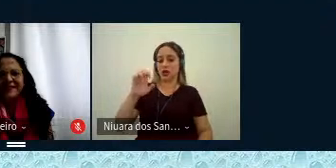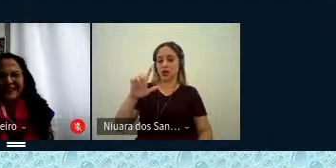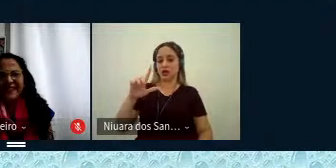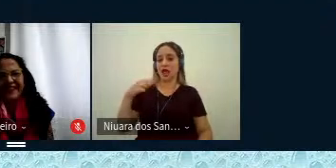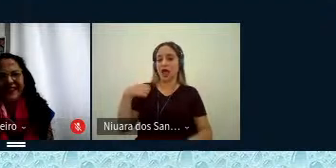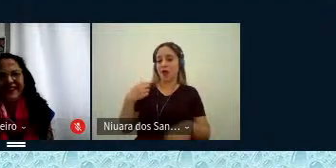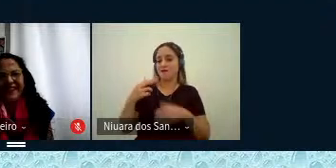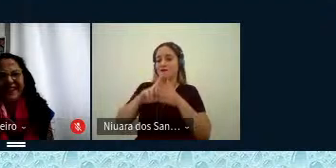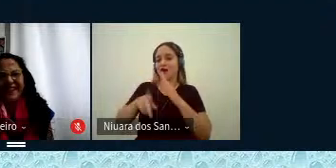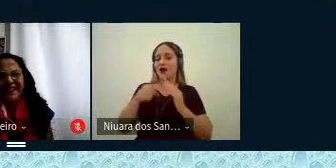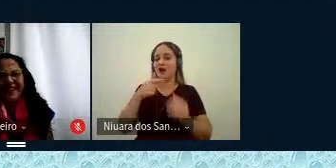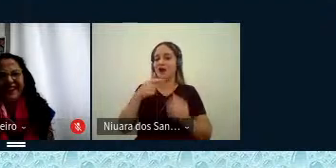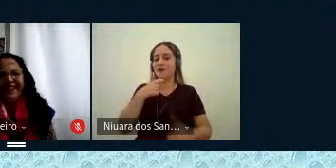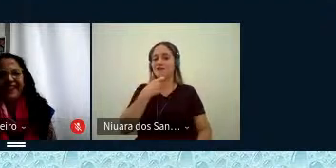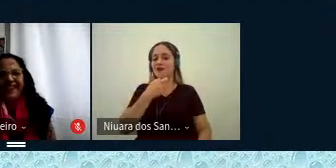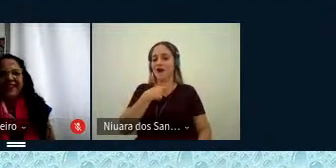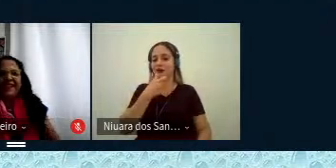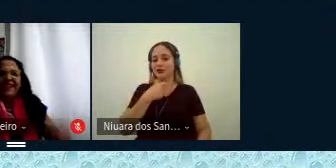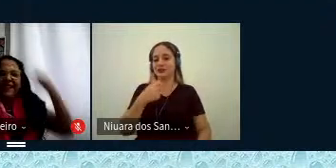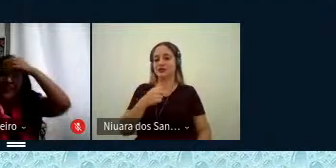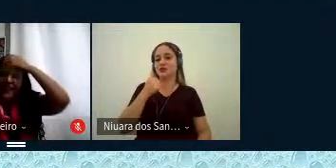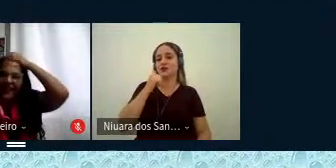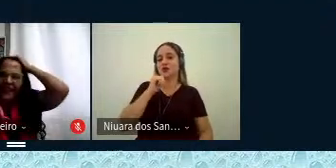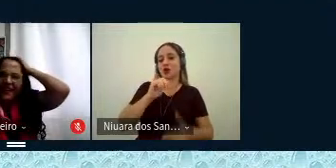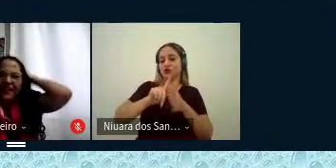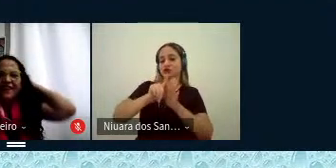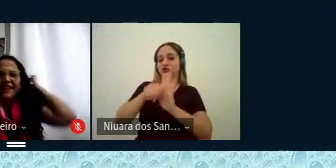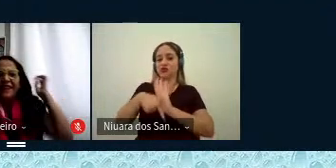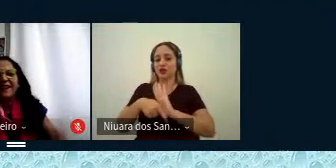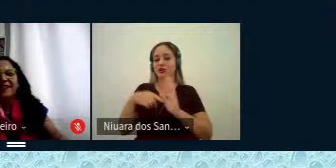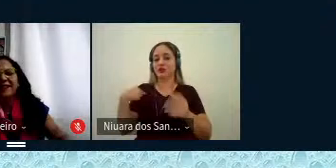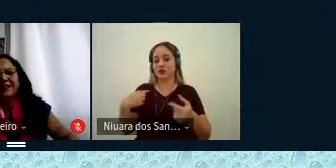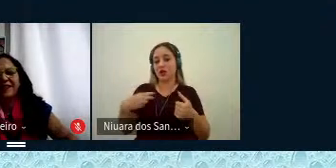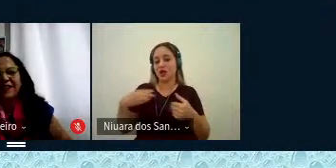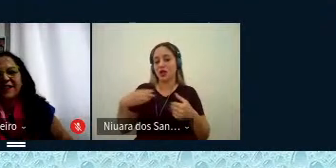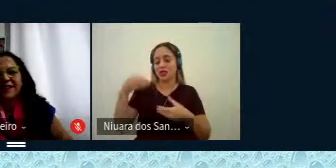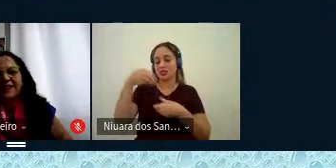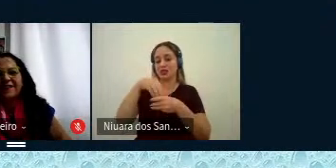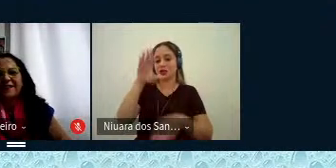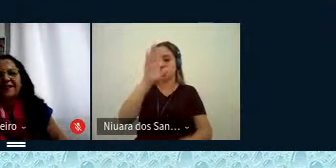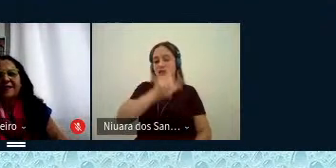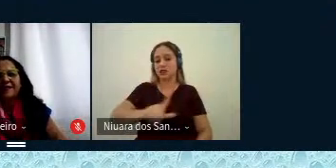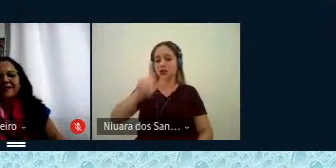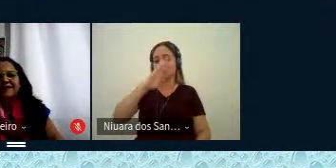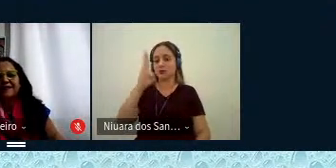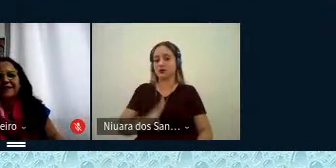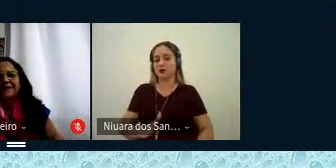vozes, transitando em gêneros distintos da literatura brasileira. Ela é...